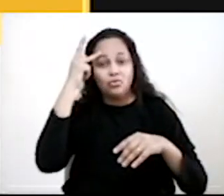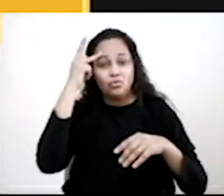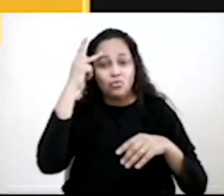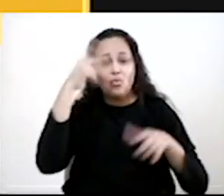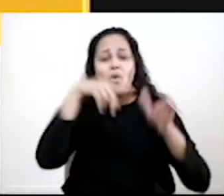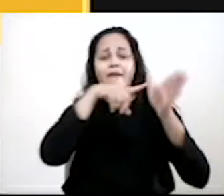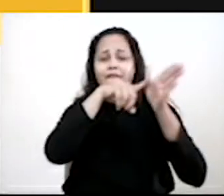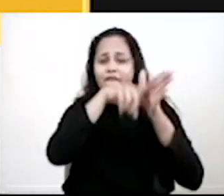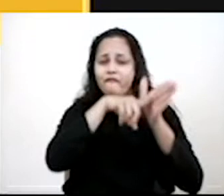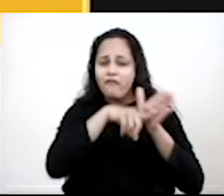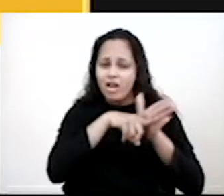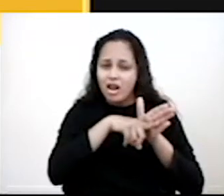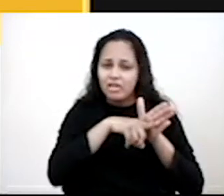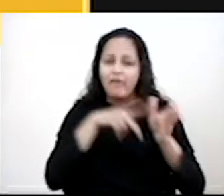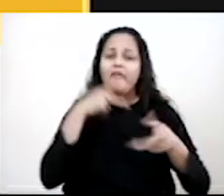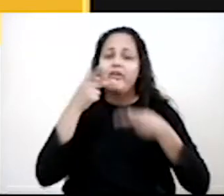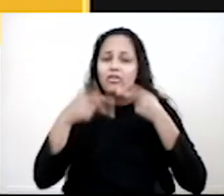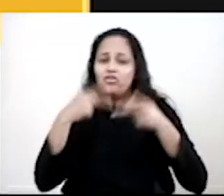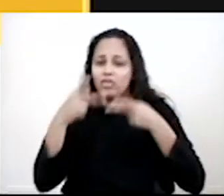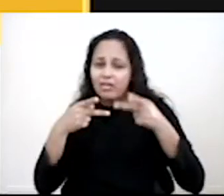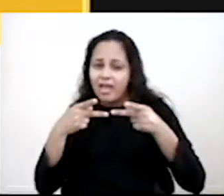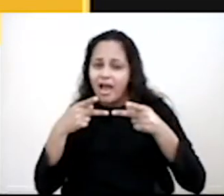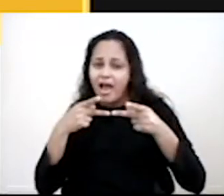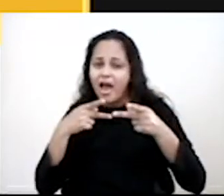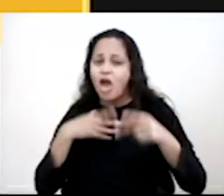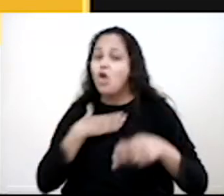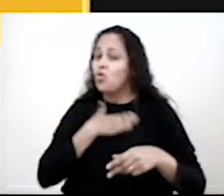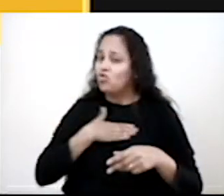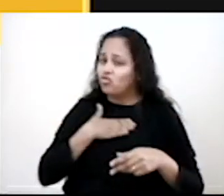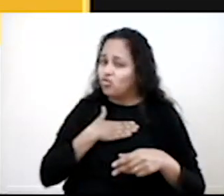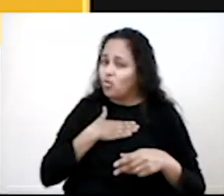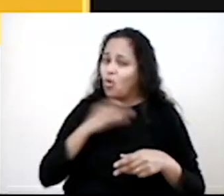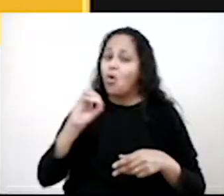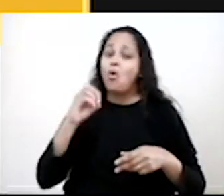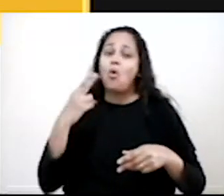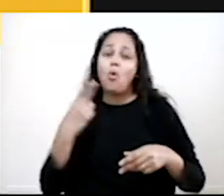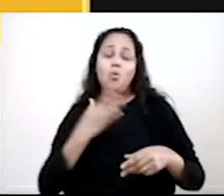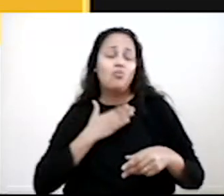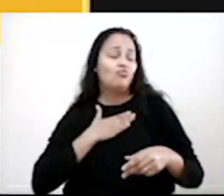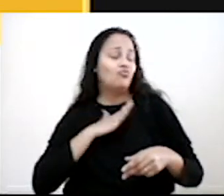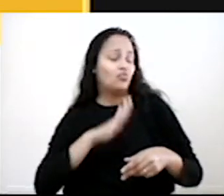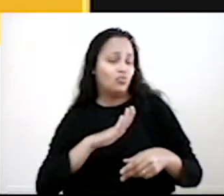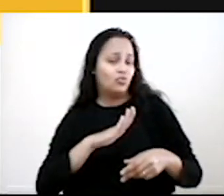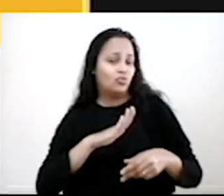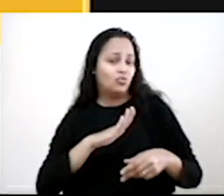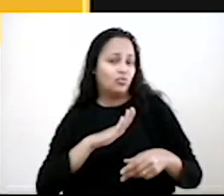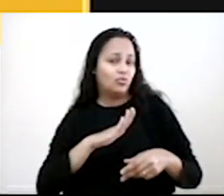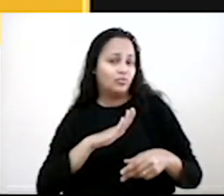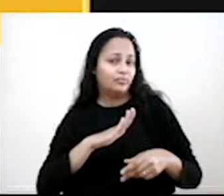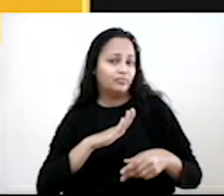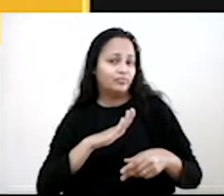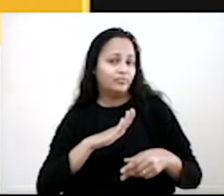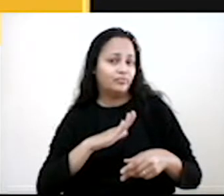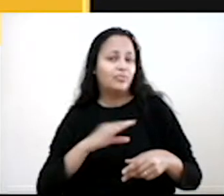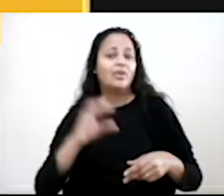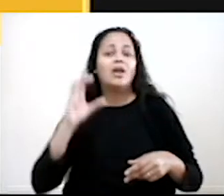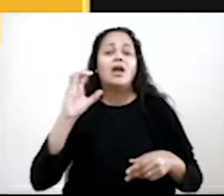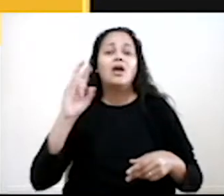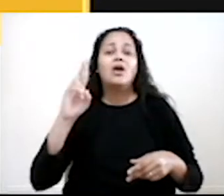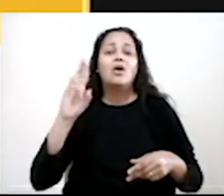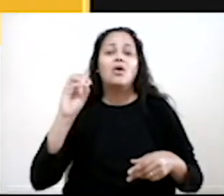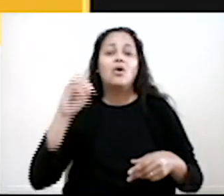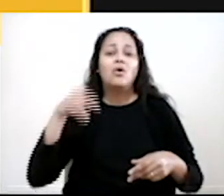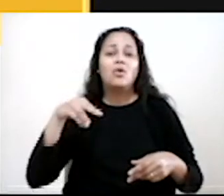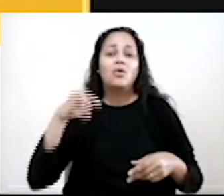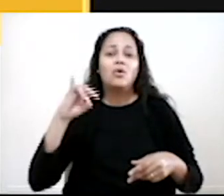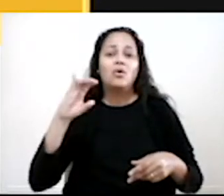alguém vai lá fazer uma análise, criticar, falar se gostou, se não gostou, por quê, uma determinada coisa. E as crônicas, que já